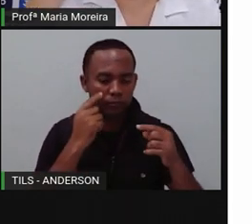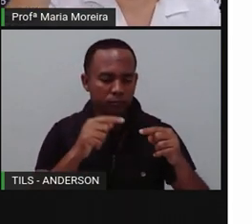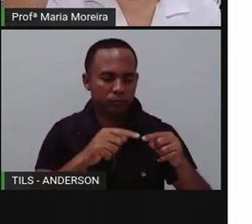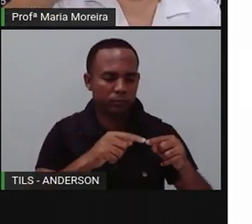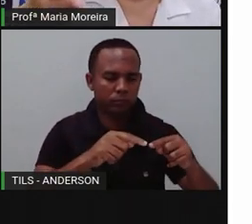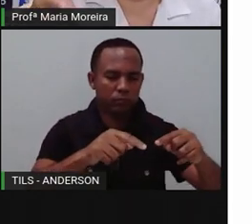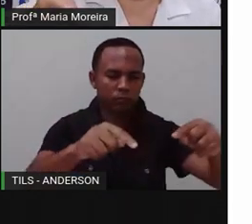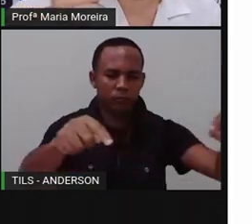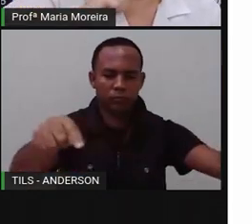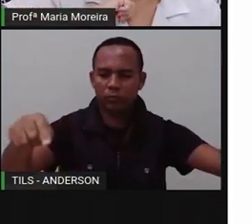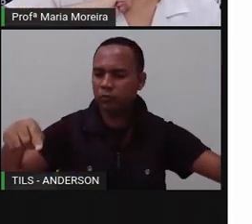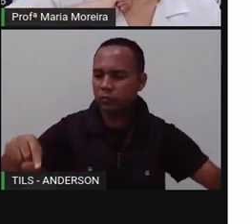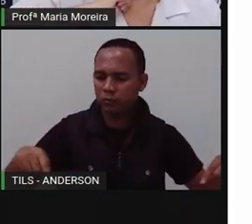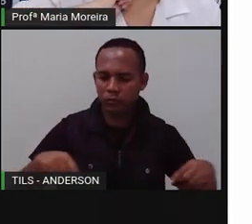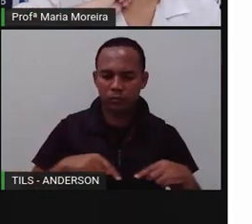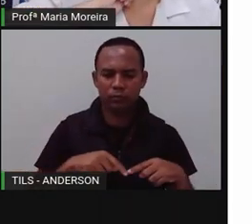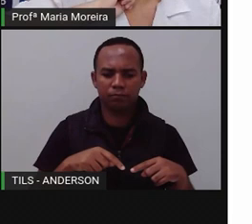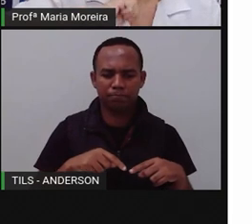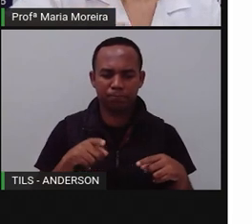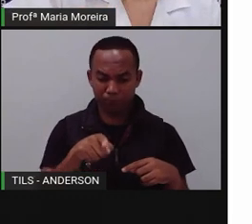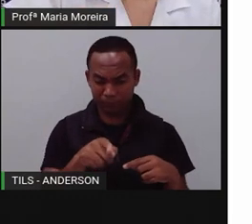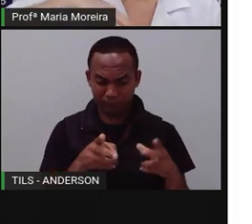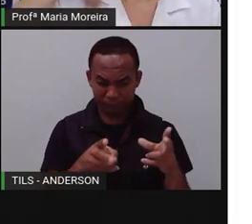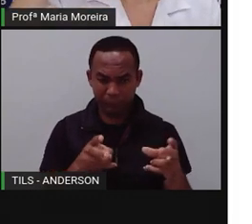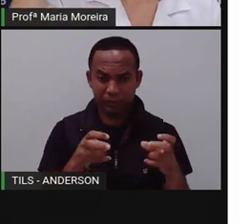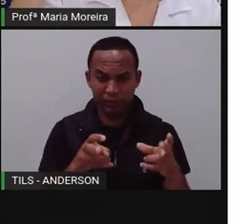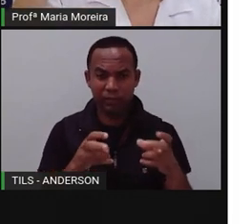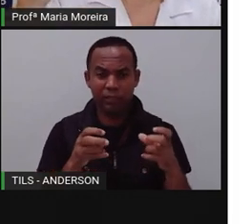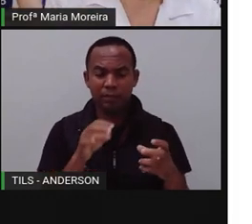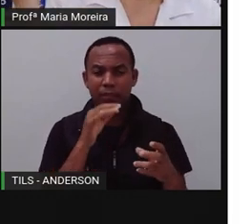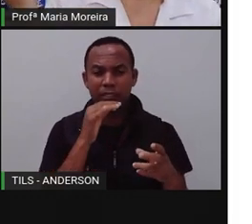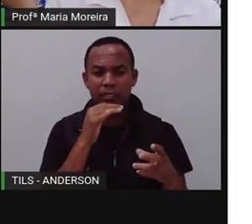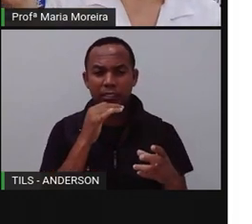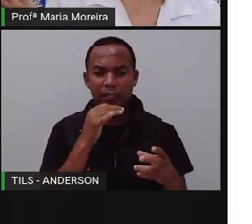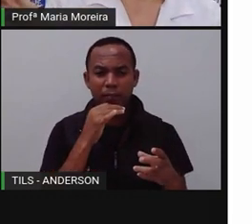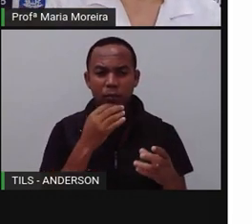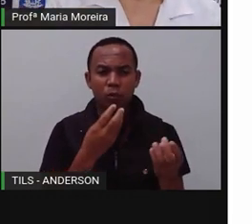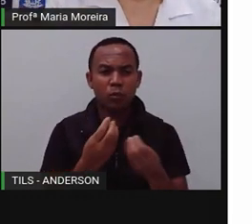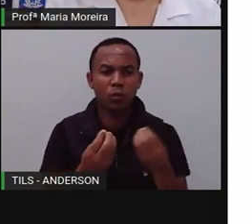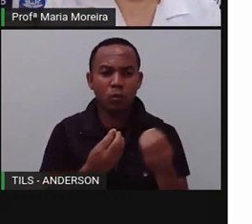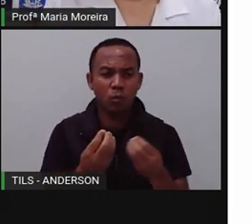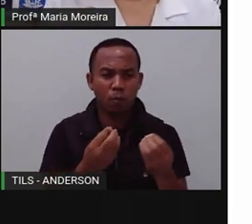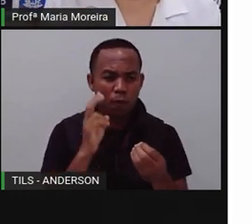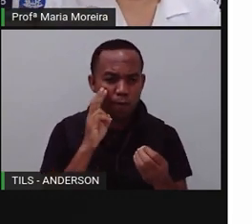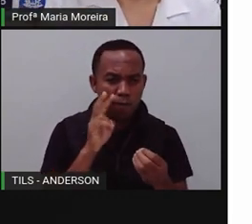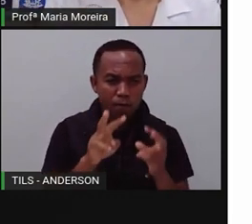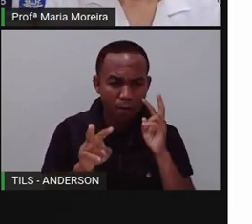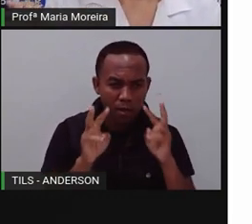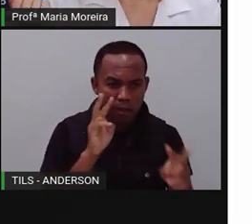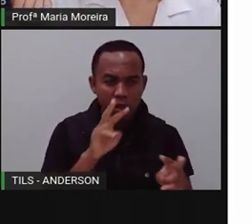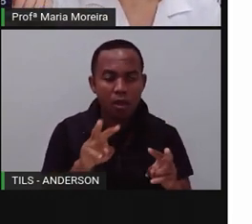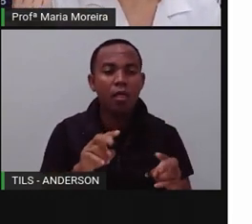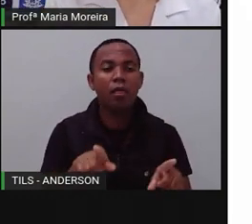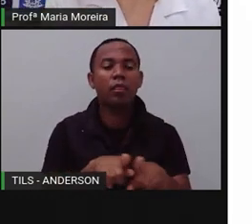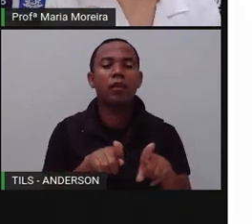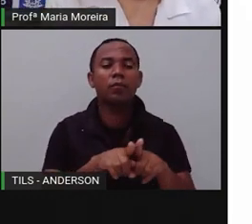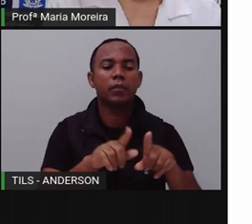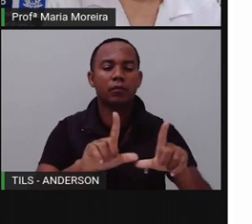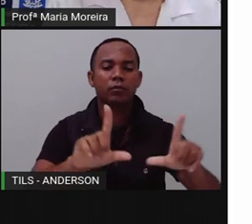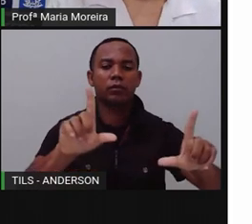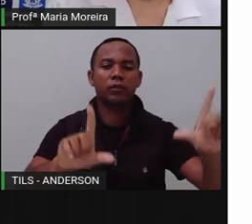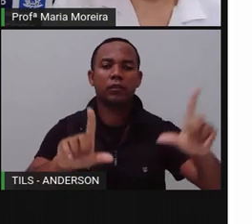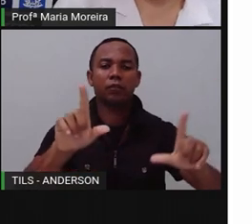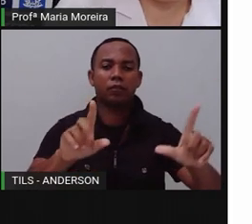TV, para quem já foi em zoológico, já deve ter percebido. Mas a maioria das pessoas podem ter visto também em TV. Uma boa